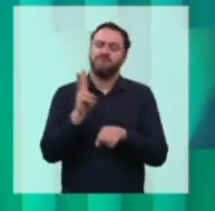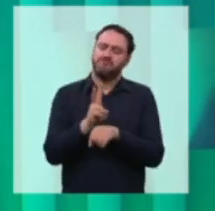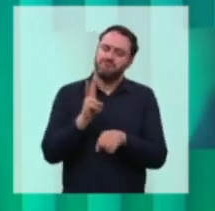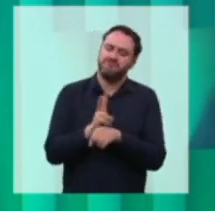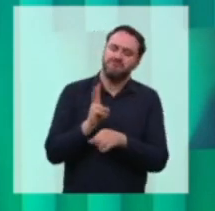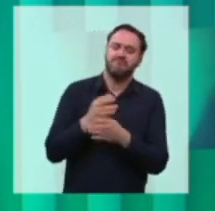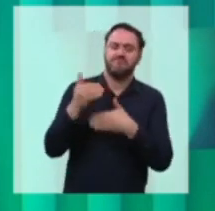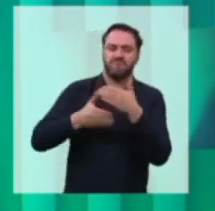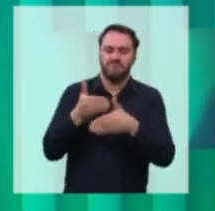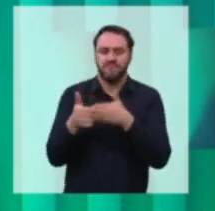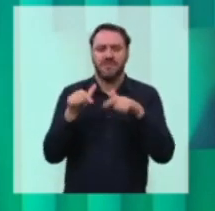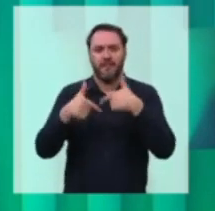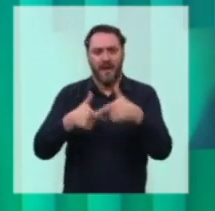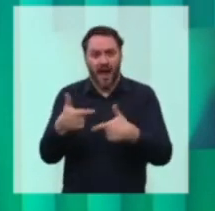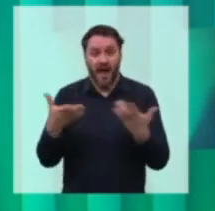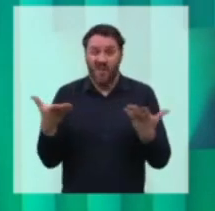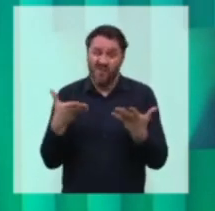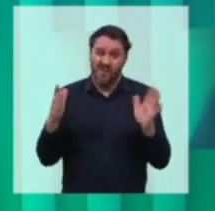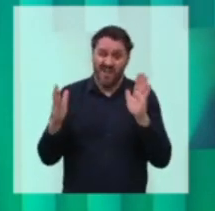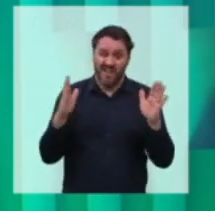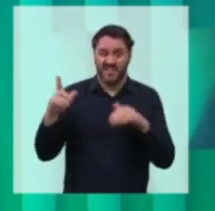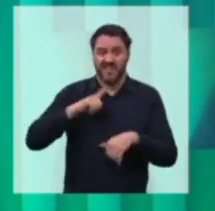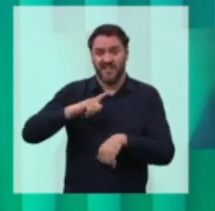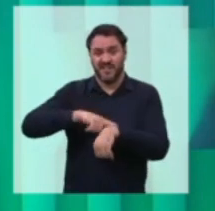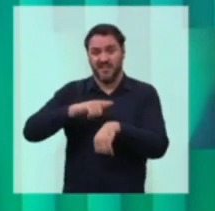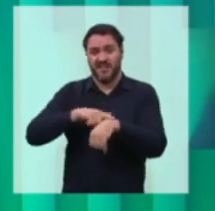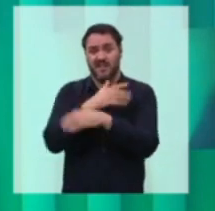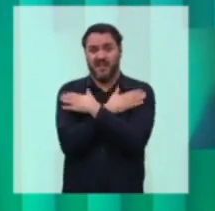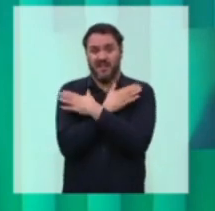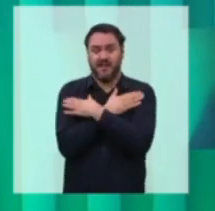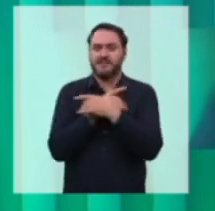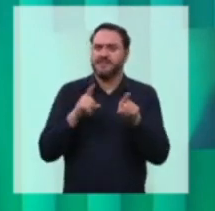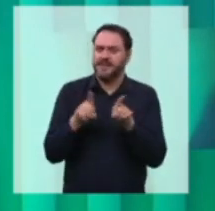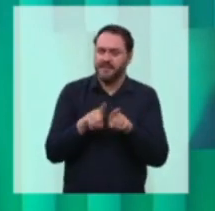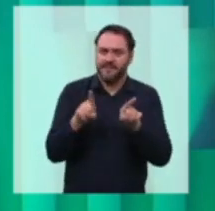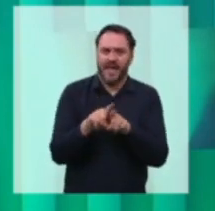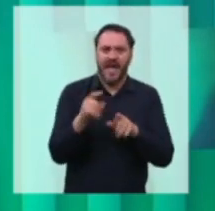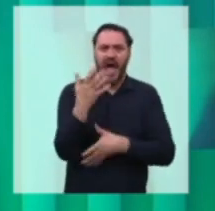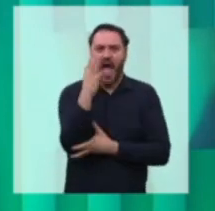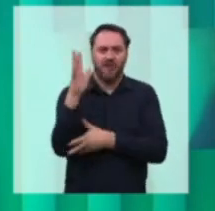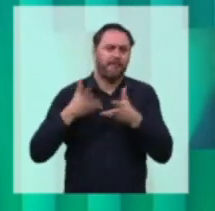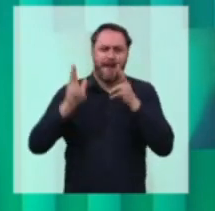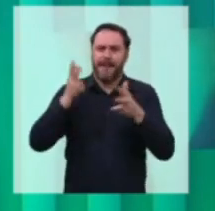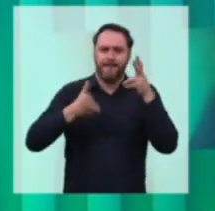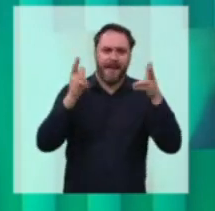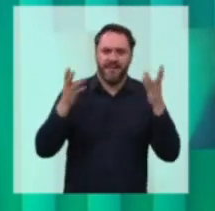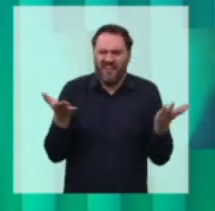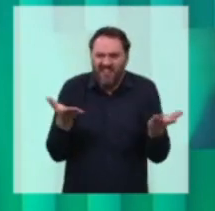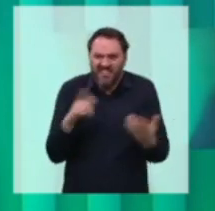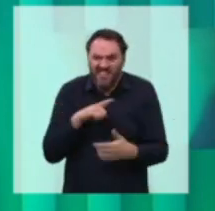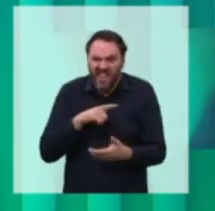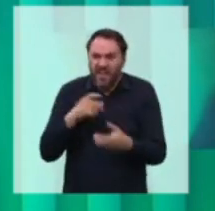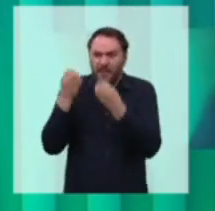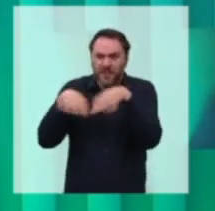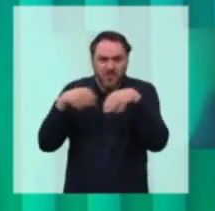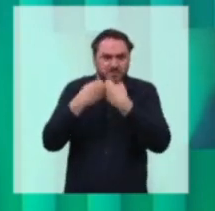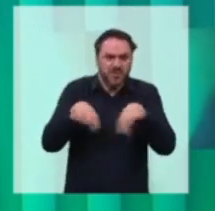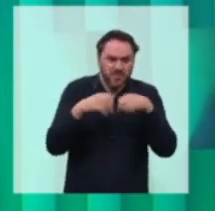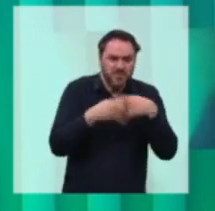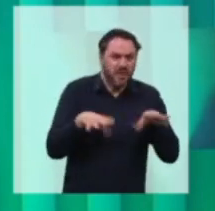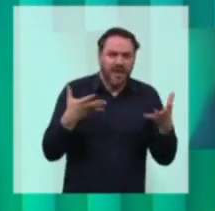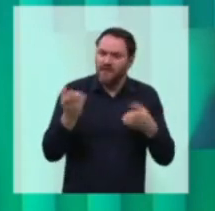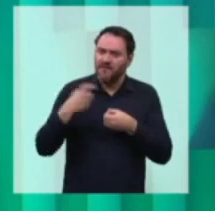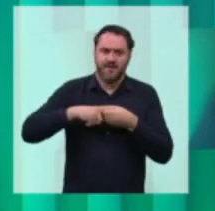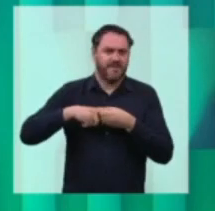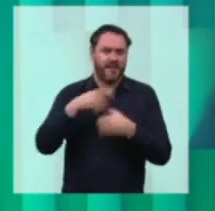desemprego. Eu também quero acabar com a política de podas, assassinas que estão acontecendo na nossa cidade e resgatar o viver municipal. Nós